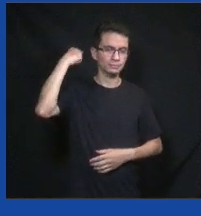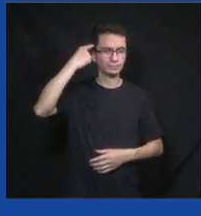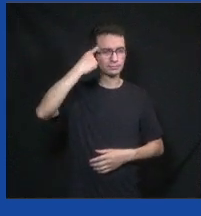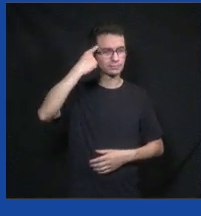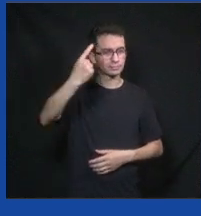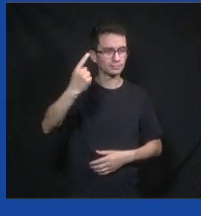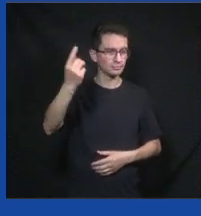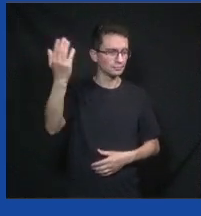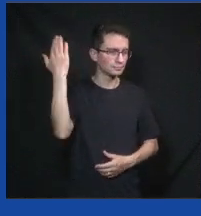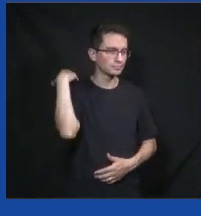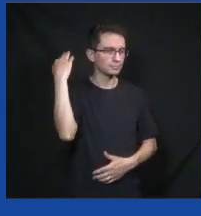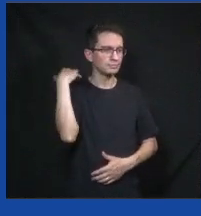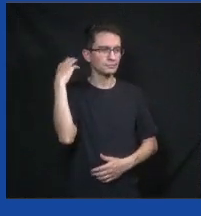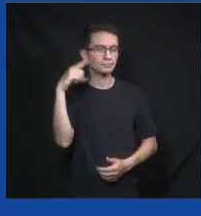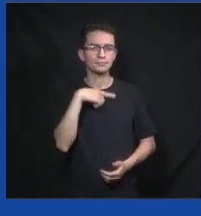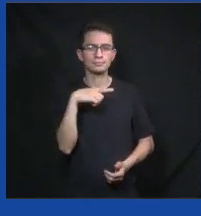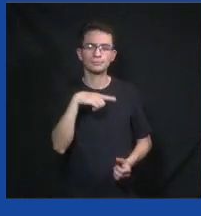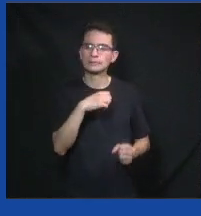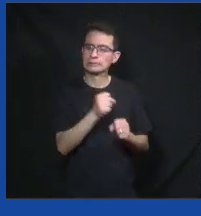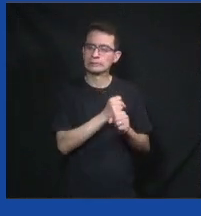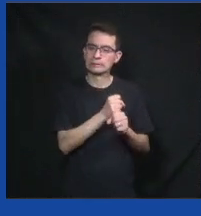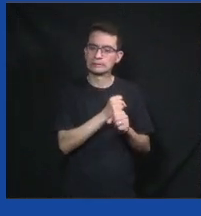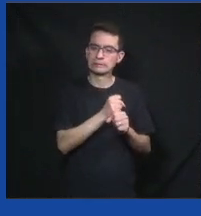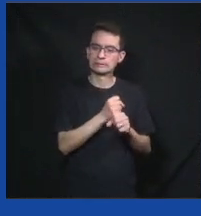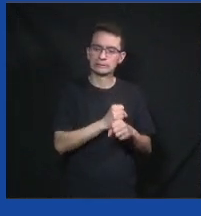políticos que estavam há muitos anos ali,